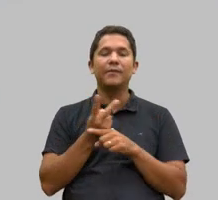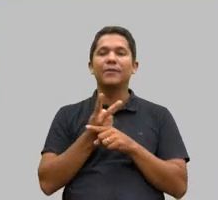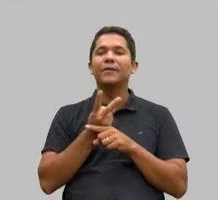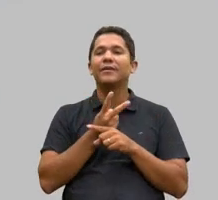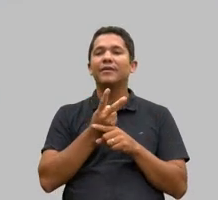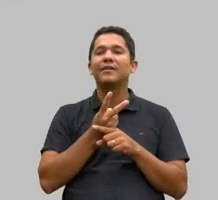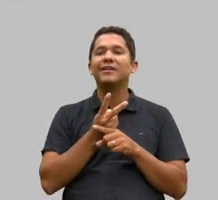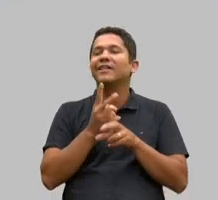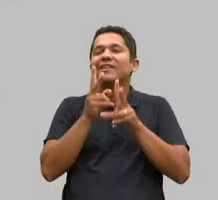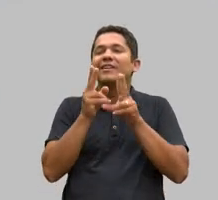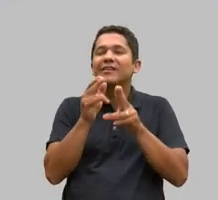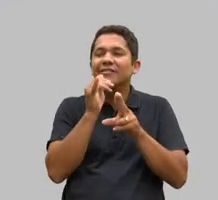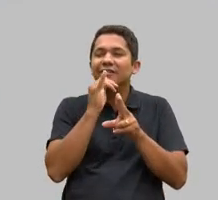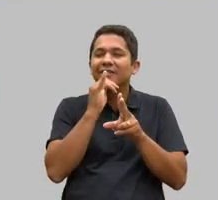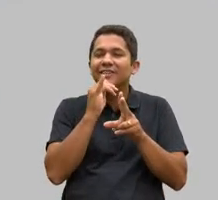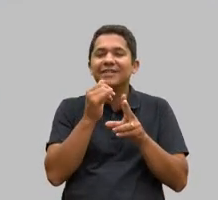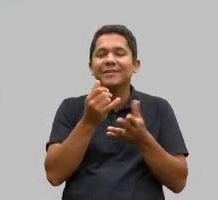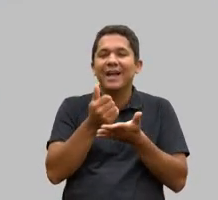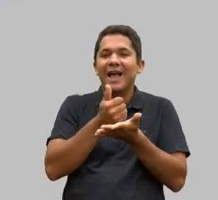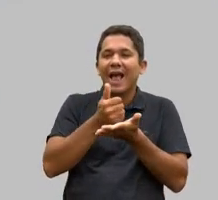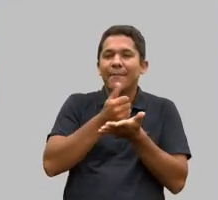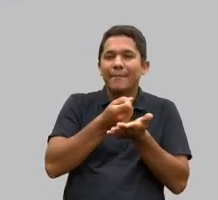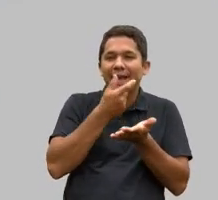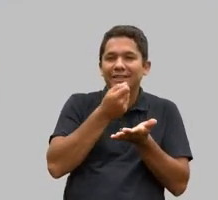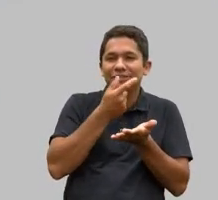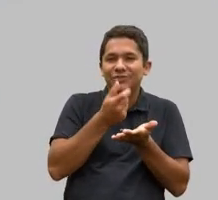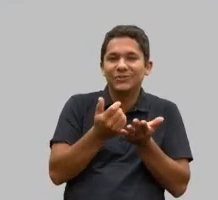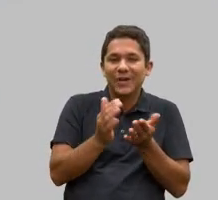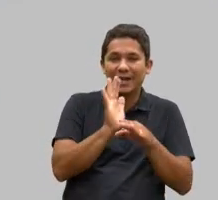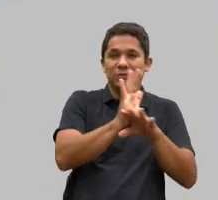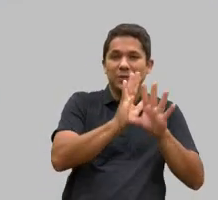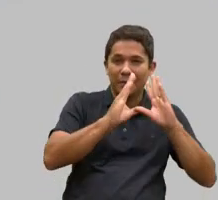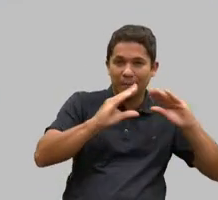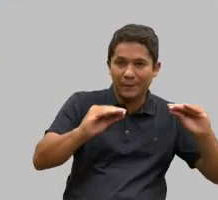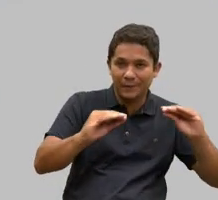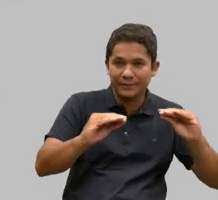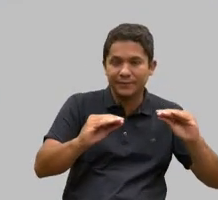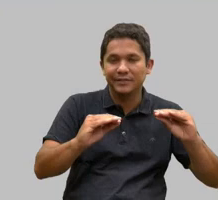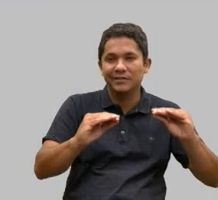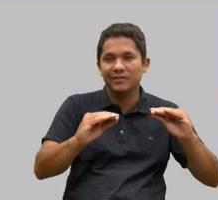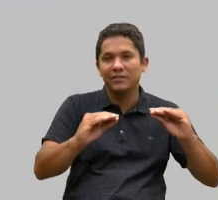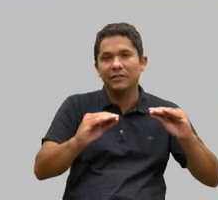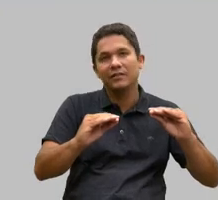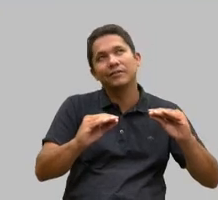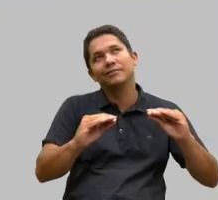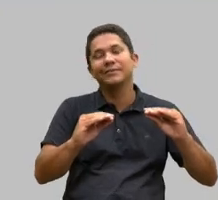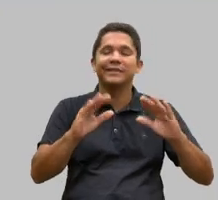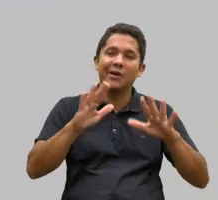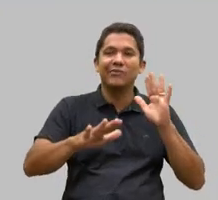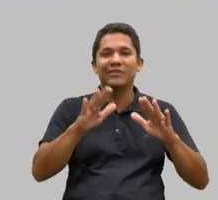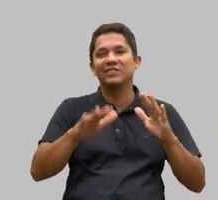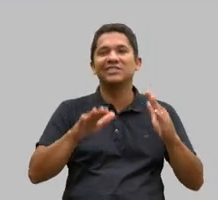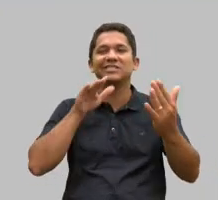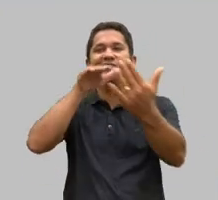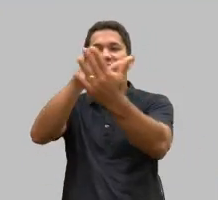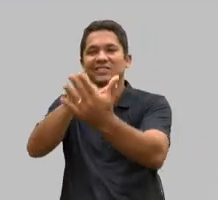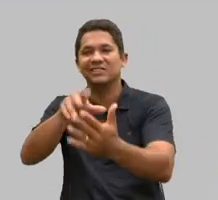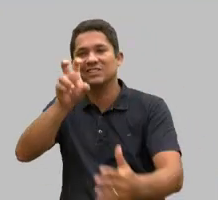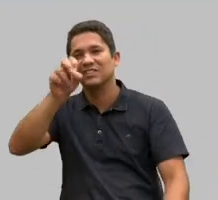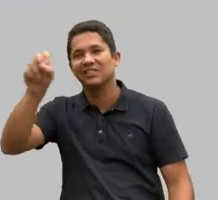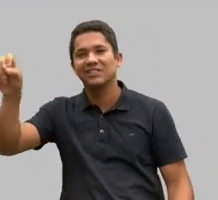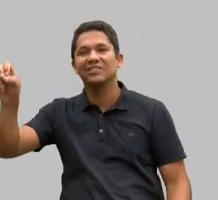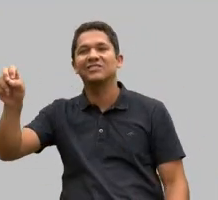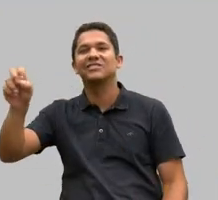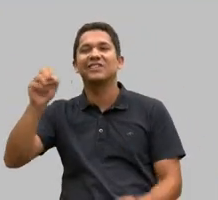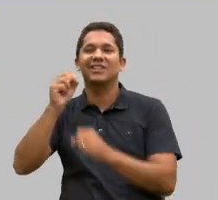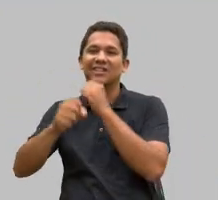esse fechamento, é muito provável que cheguemos nos 500 anos ainda passando pires. Como somos